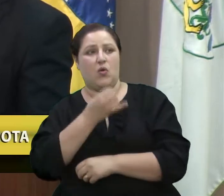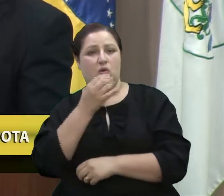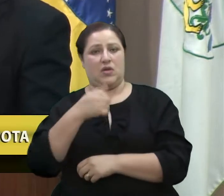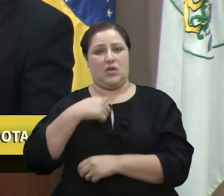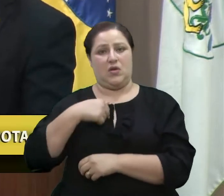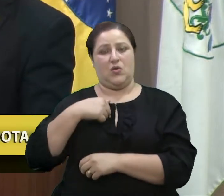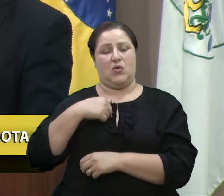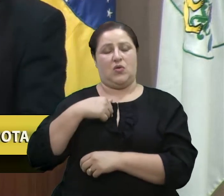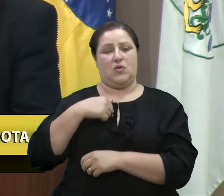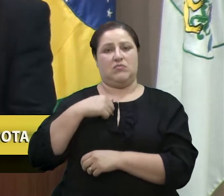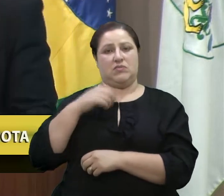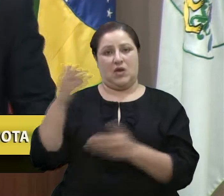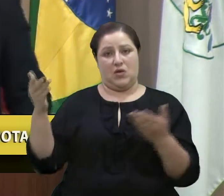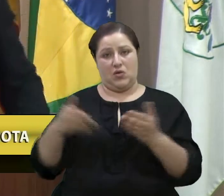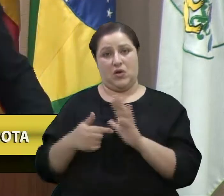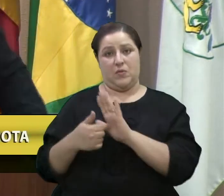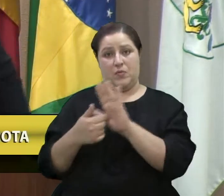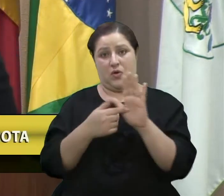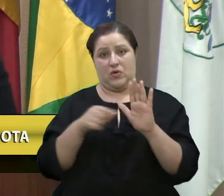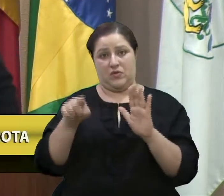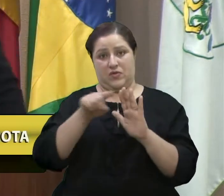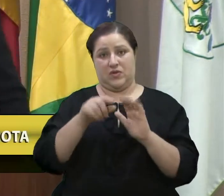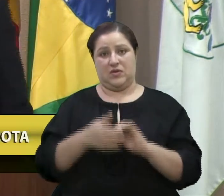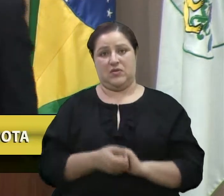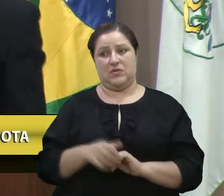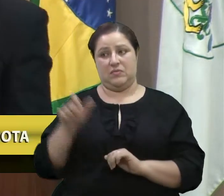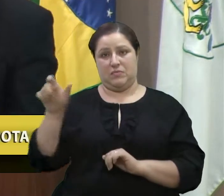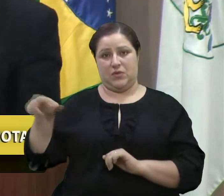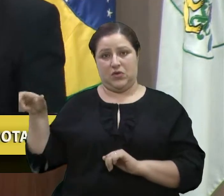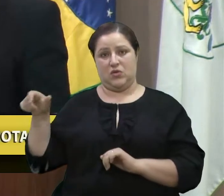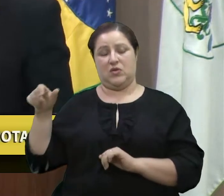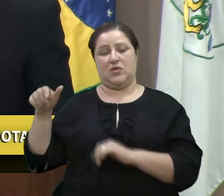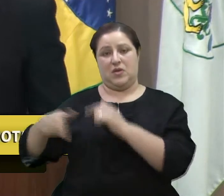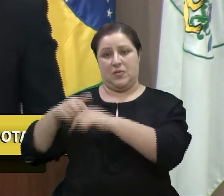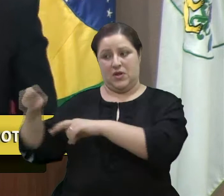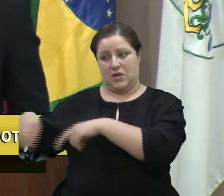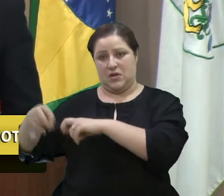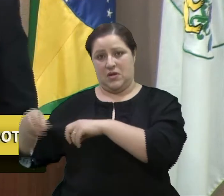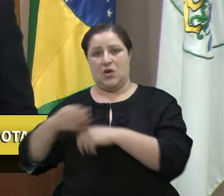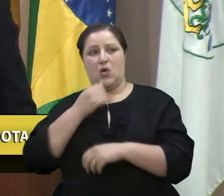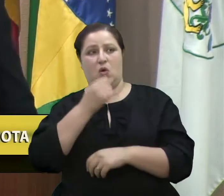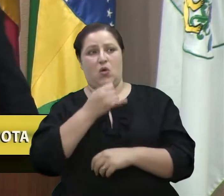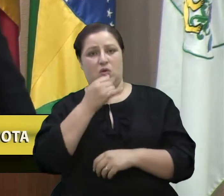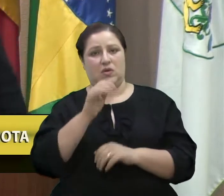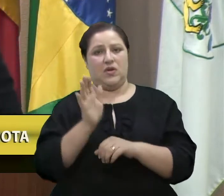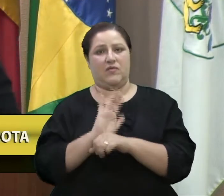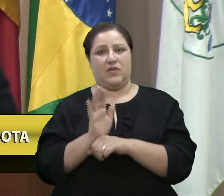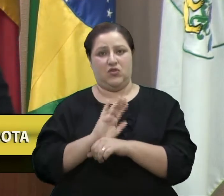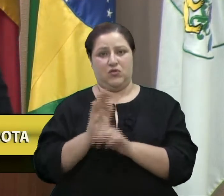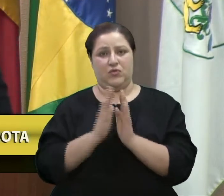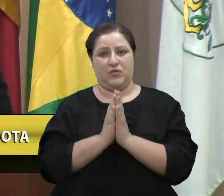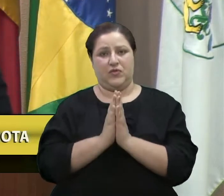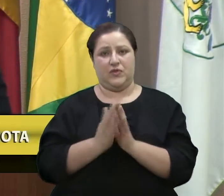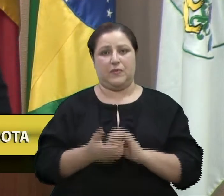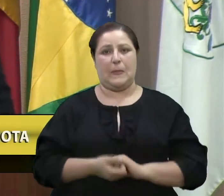apresento às senhoras. Por favor, peço que apresente o vídeo dos agricultores.